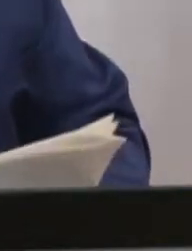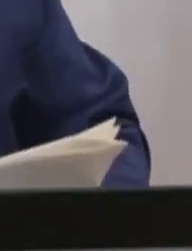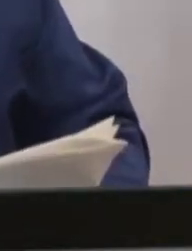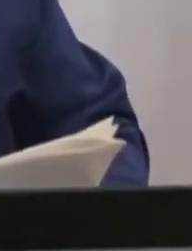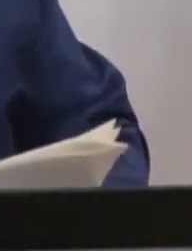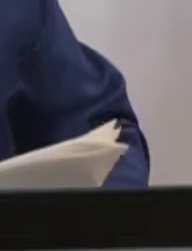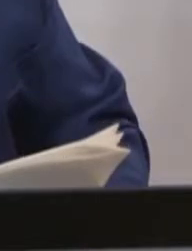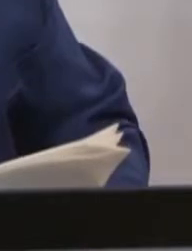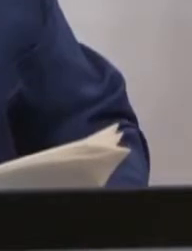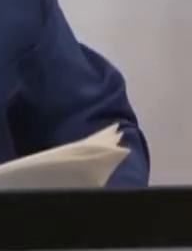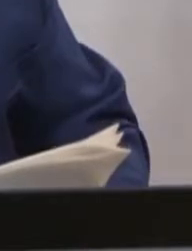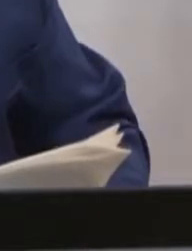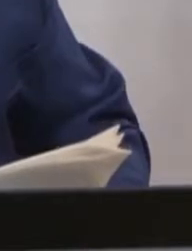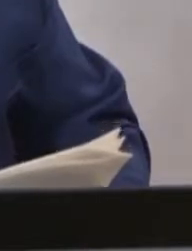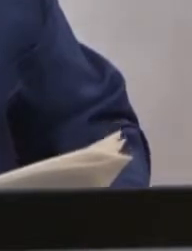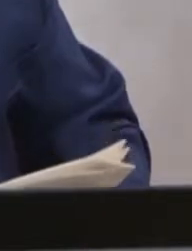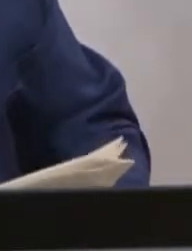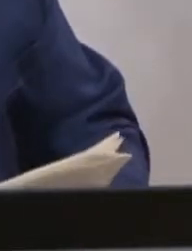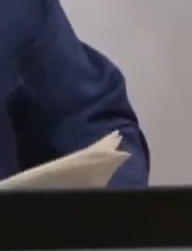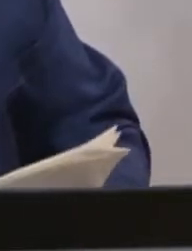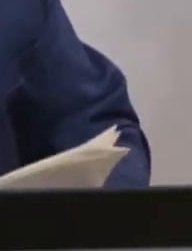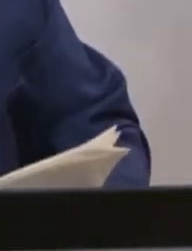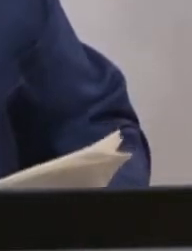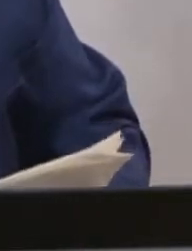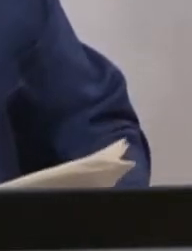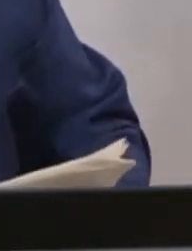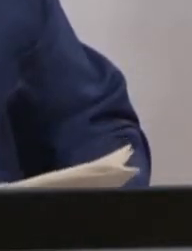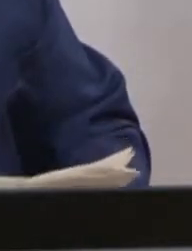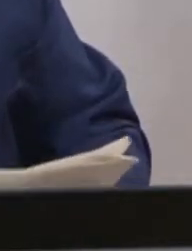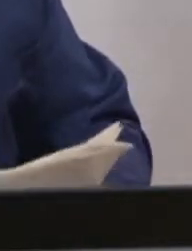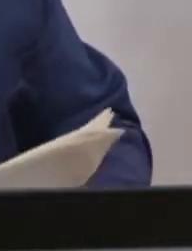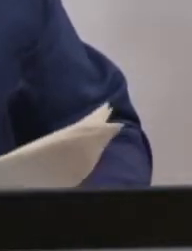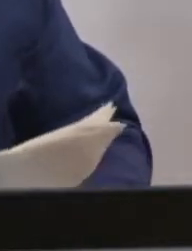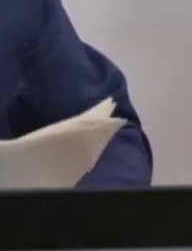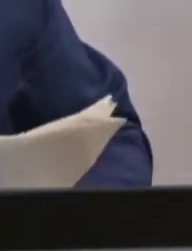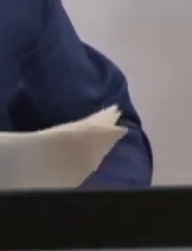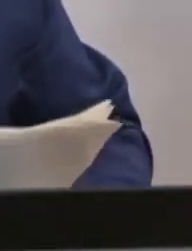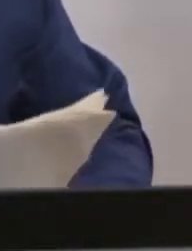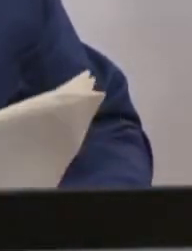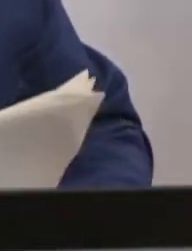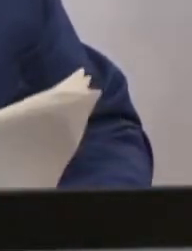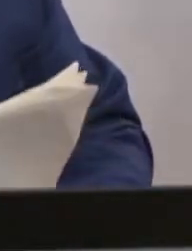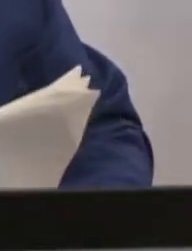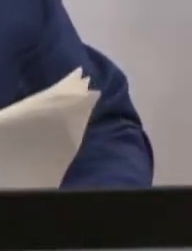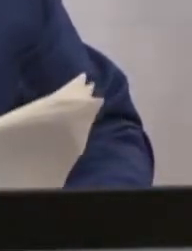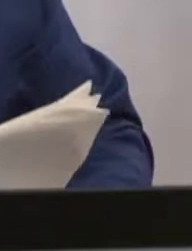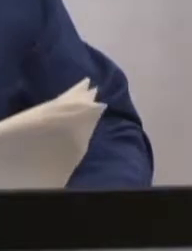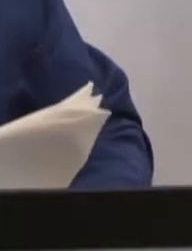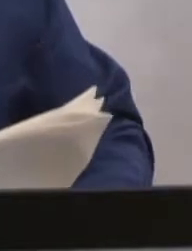representações sindicais dos servidores públicos e colher sugestões para a reforma. Vamos acompanhar.